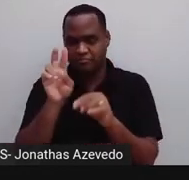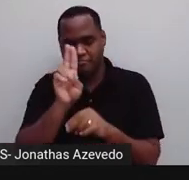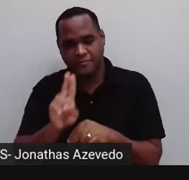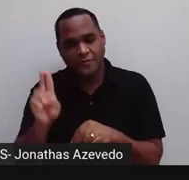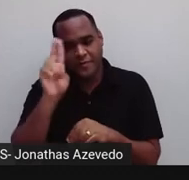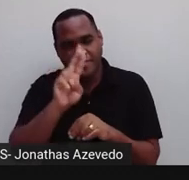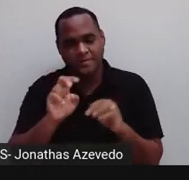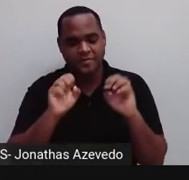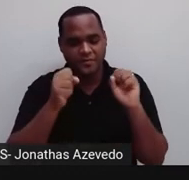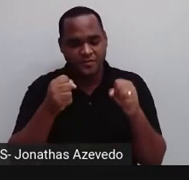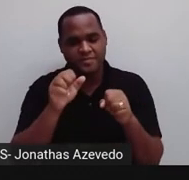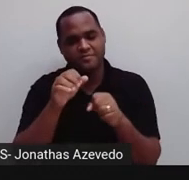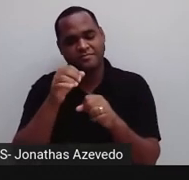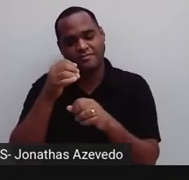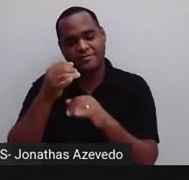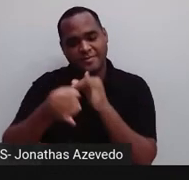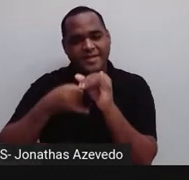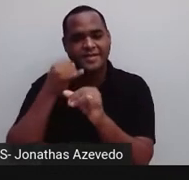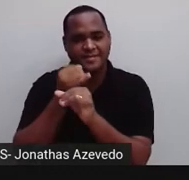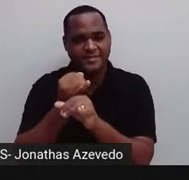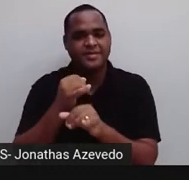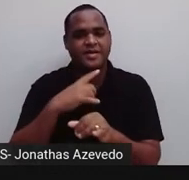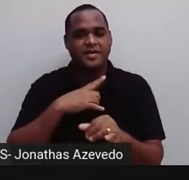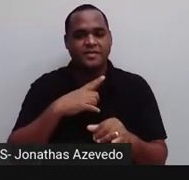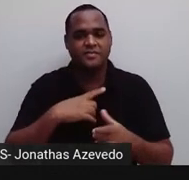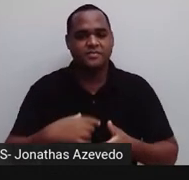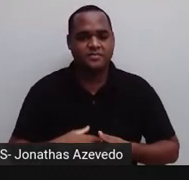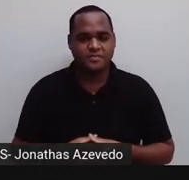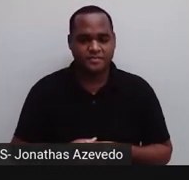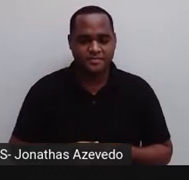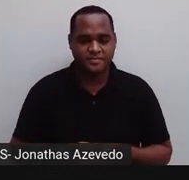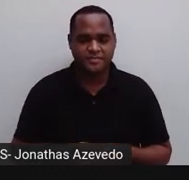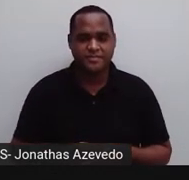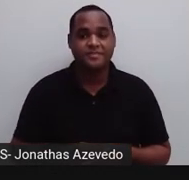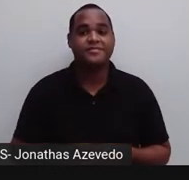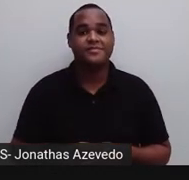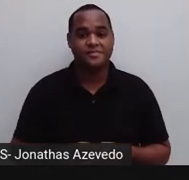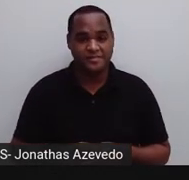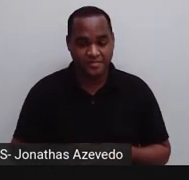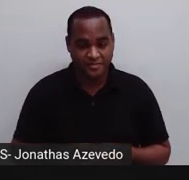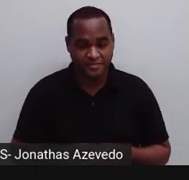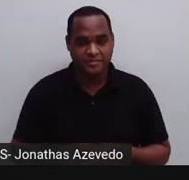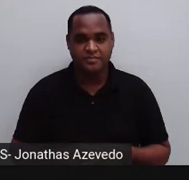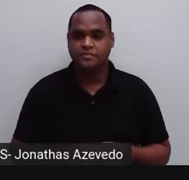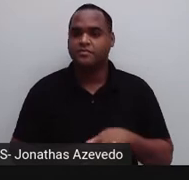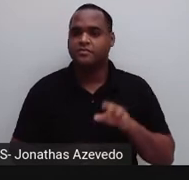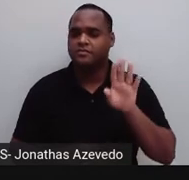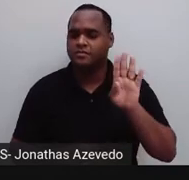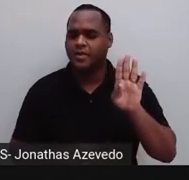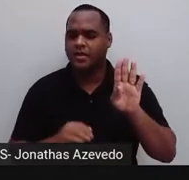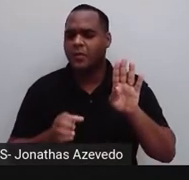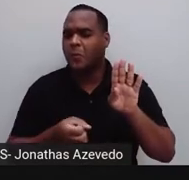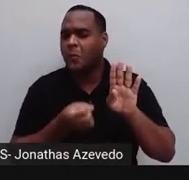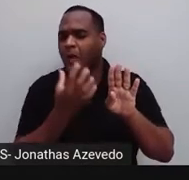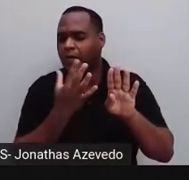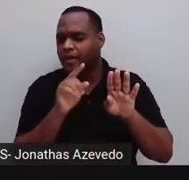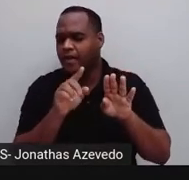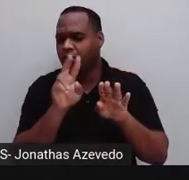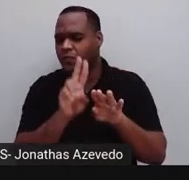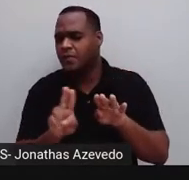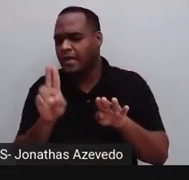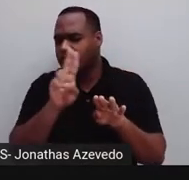a internet. Vamos lá? Volta aqui mais uma pergunta na letra B. Qual é dispositivo mais usado?